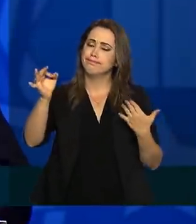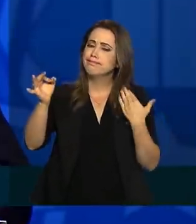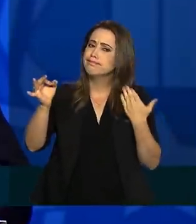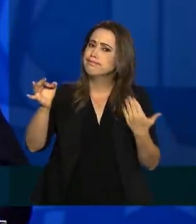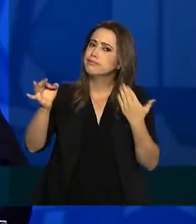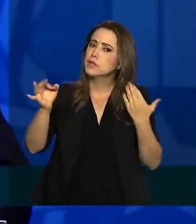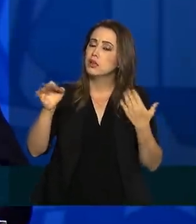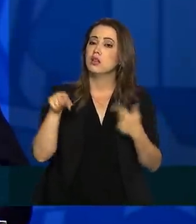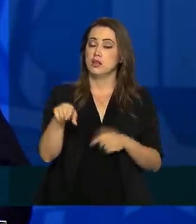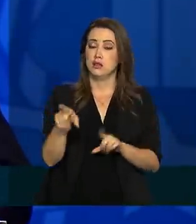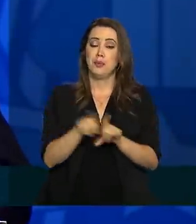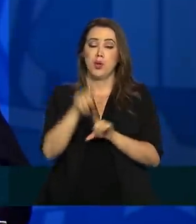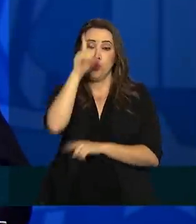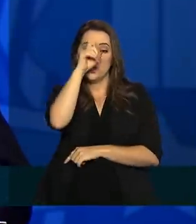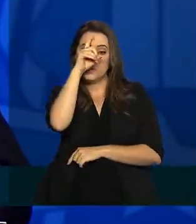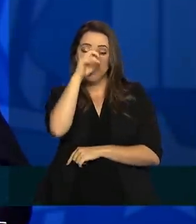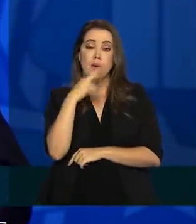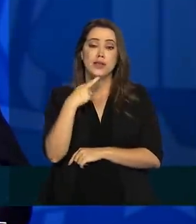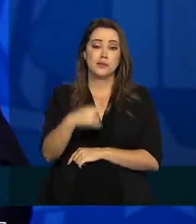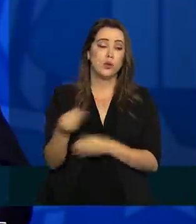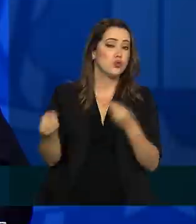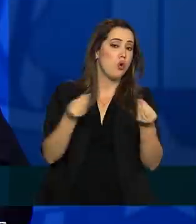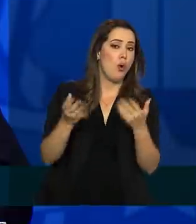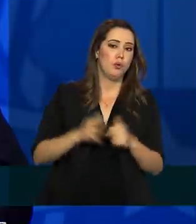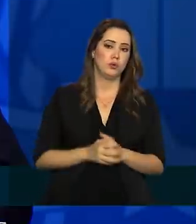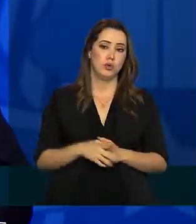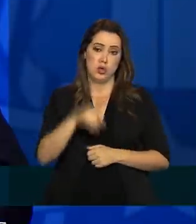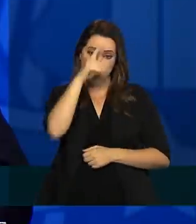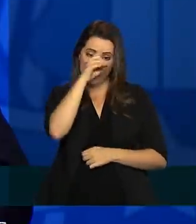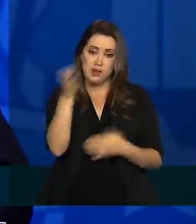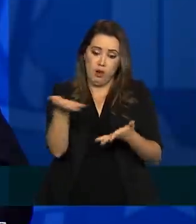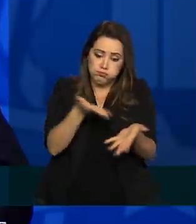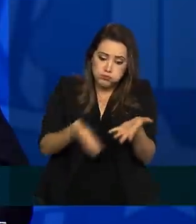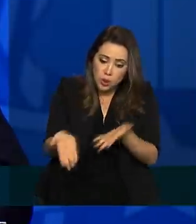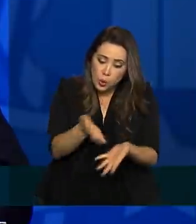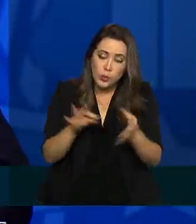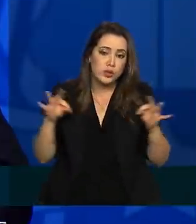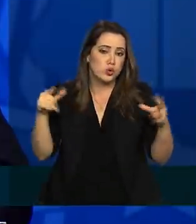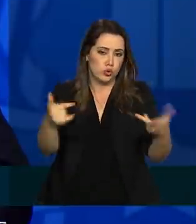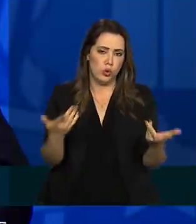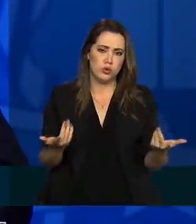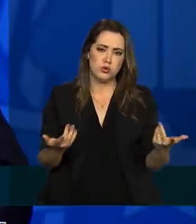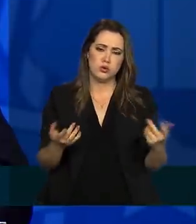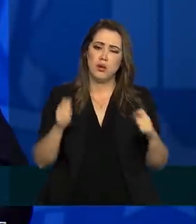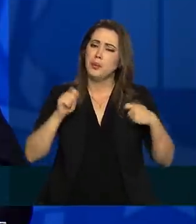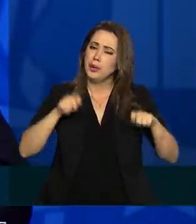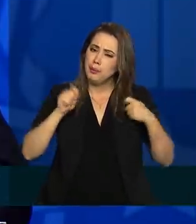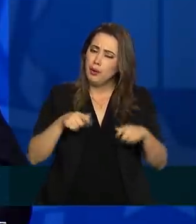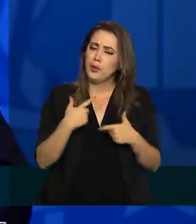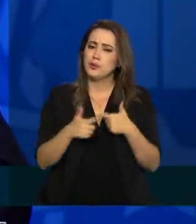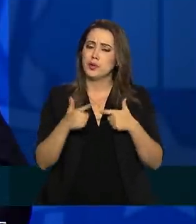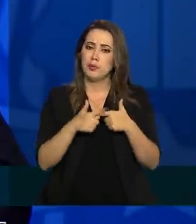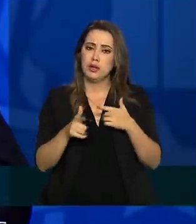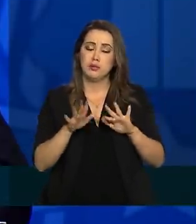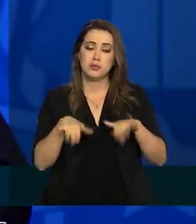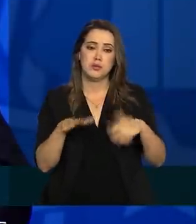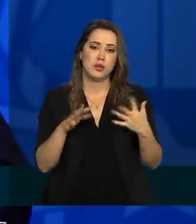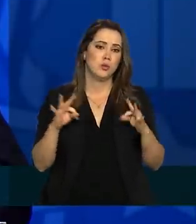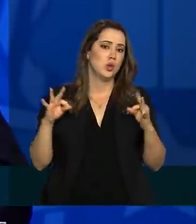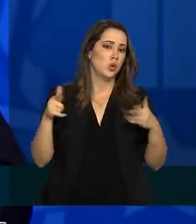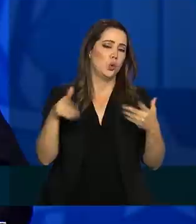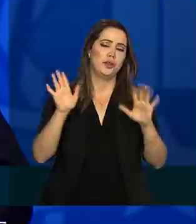da rede de atenção hospitalar é fundamental, ela pode estar sendo comprometida por estar